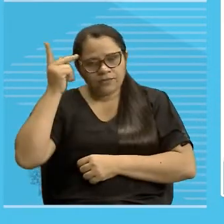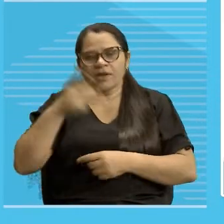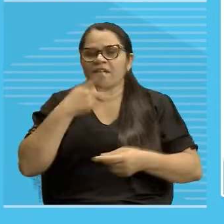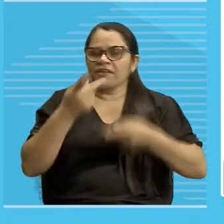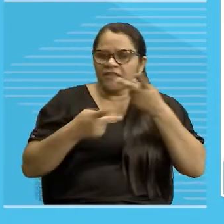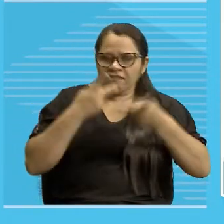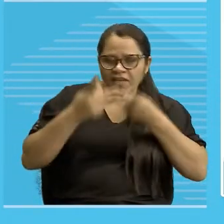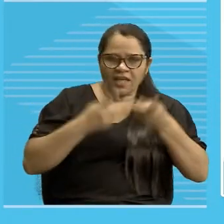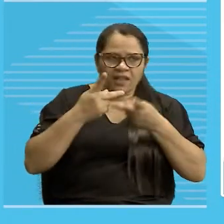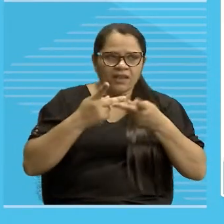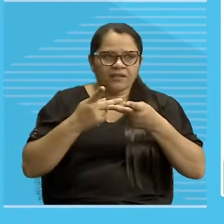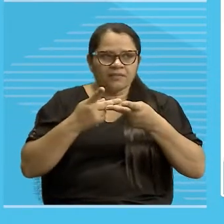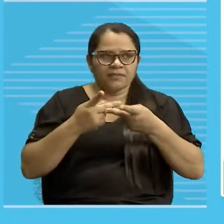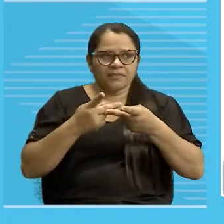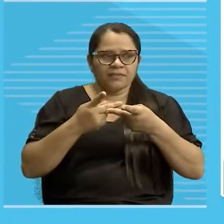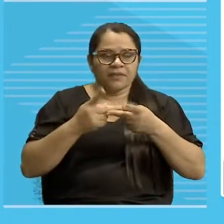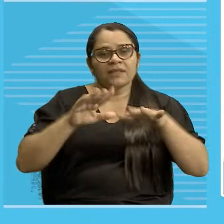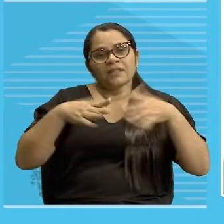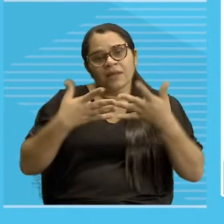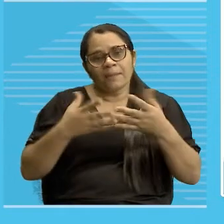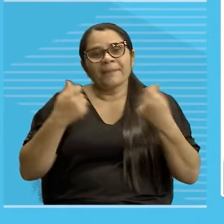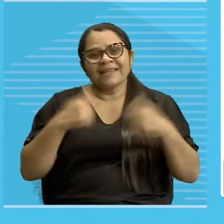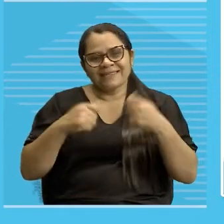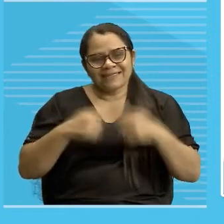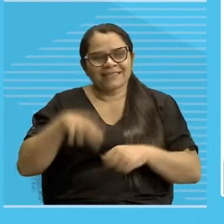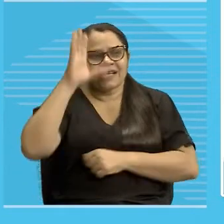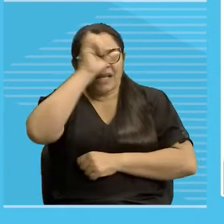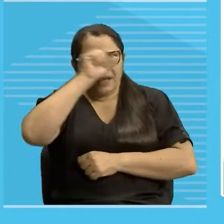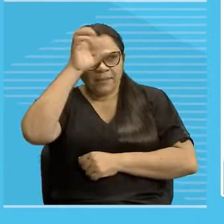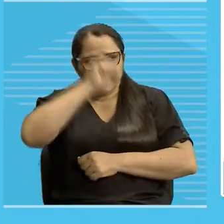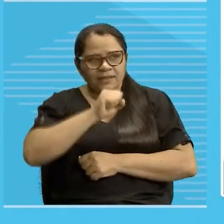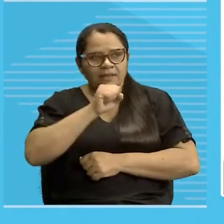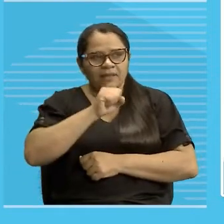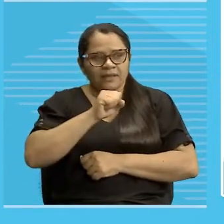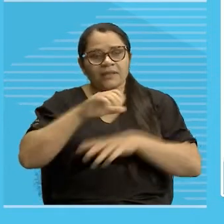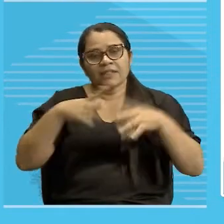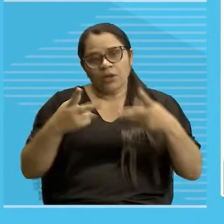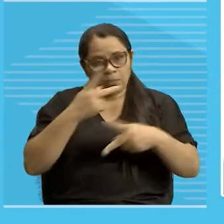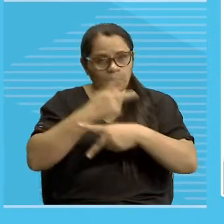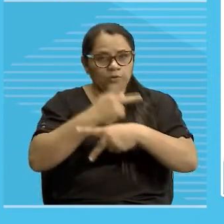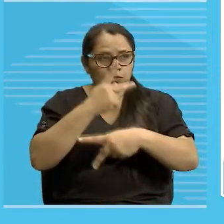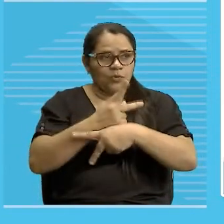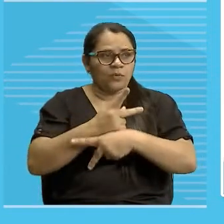fala, tá? Então, entenda, dizer que esses pronomes são de primeira pessoa